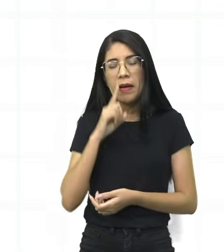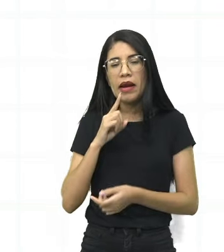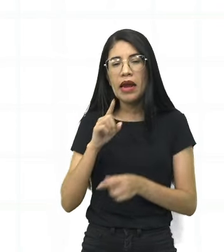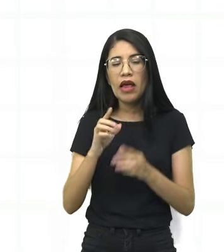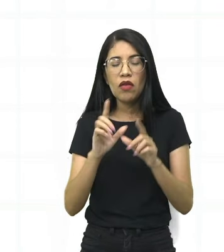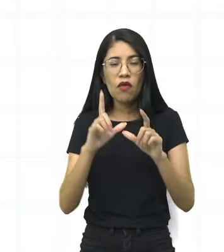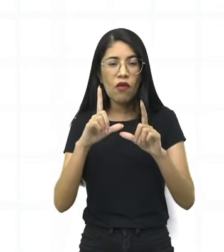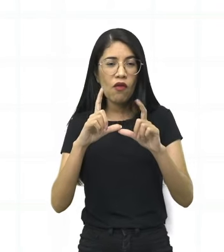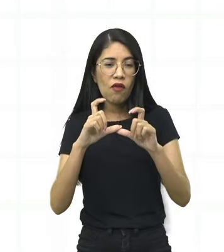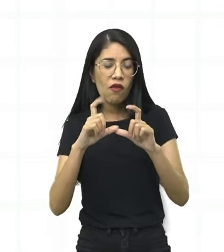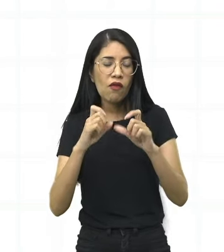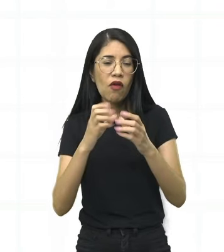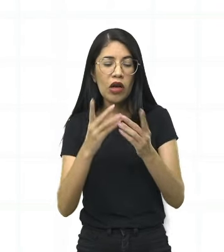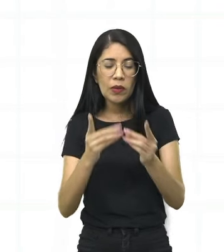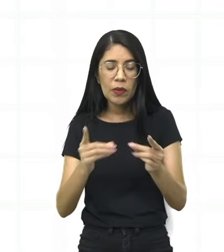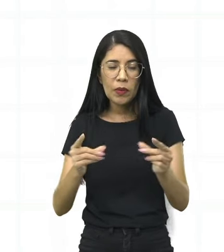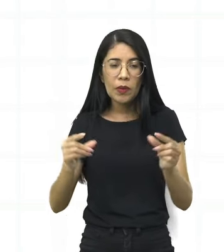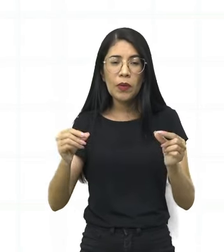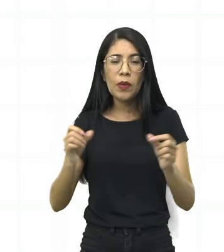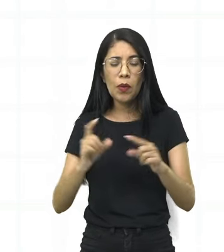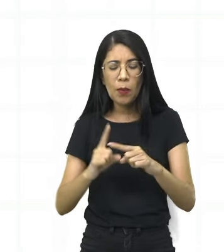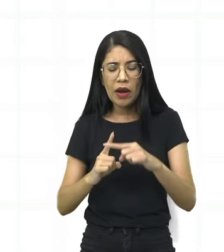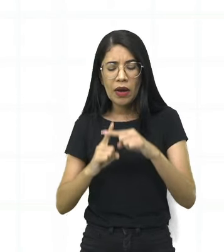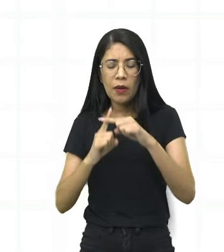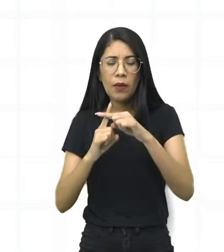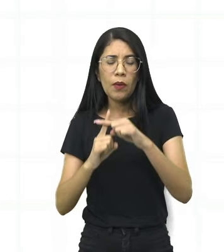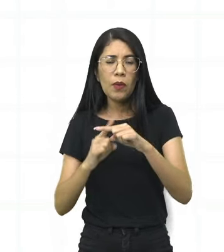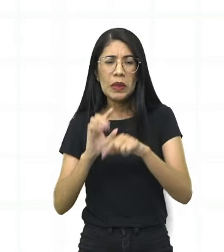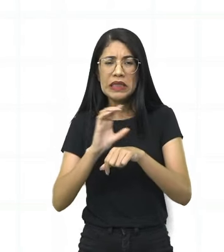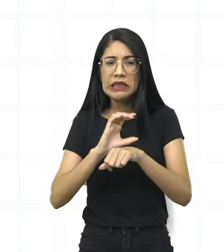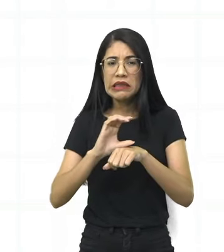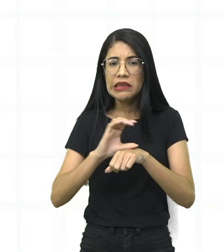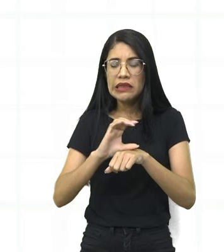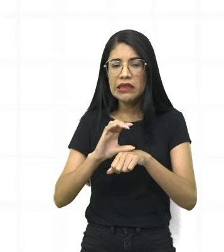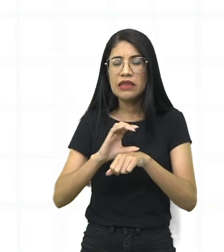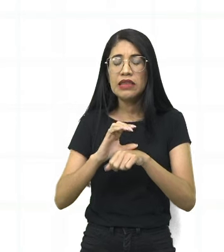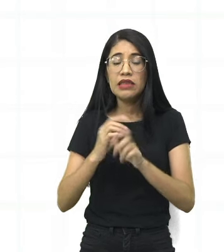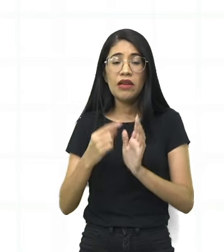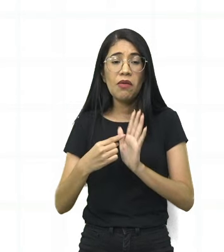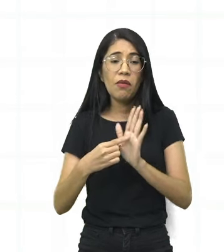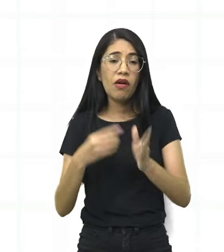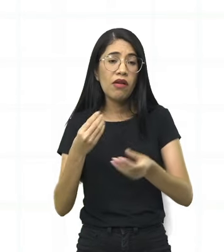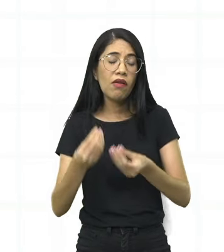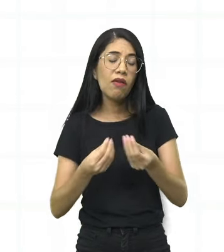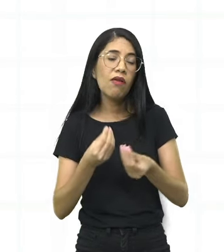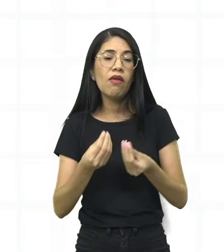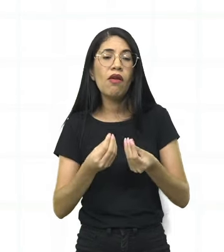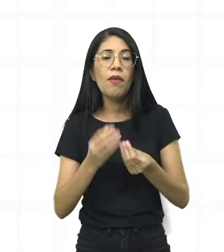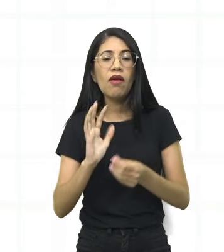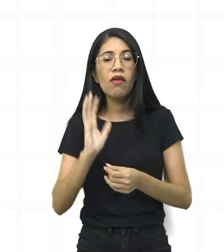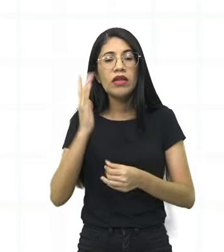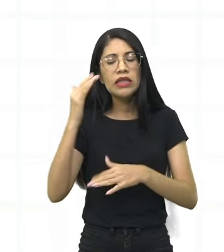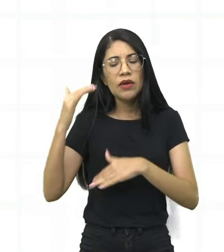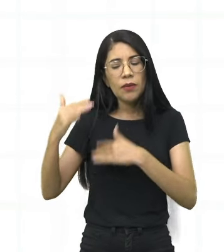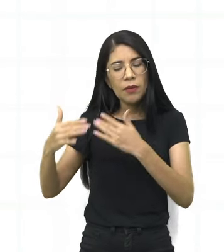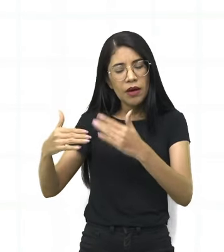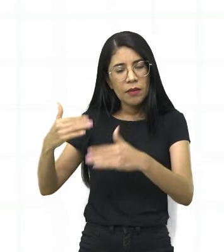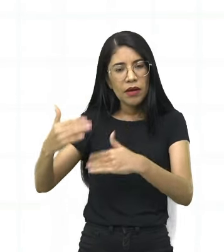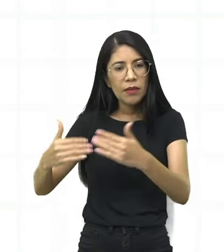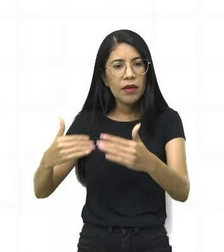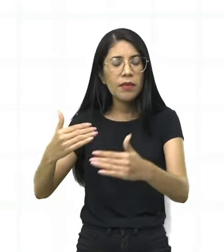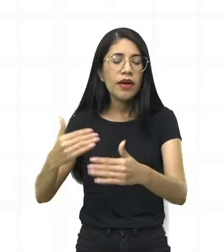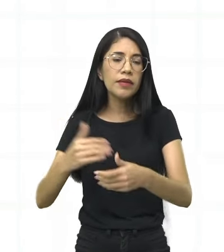se partindo, o crucifixo acinzentado. Então veja ali que mostra a passagem do tempo, né?